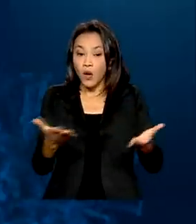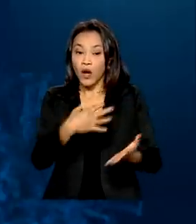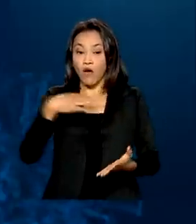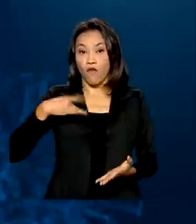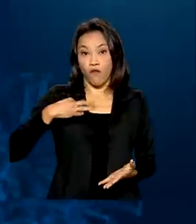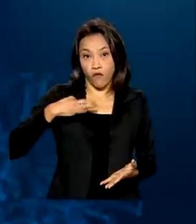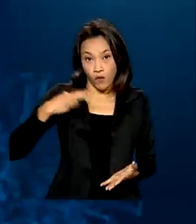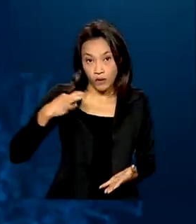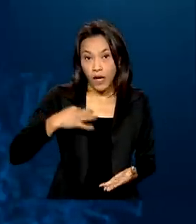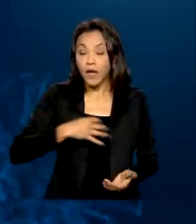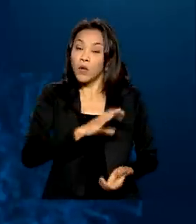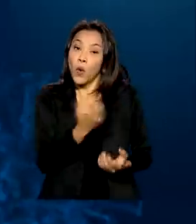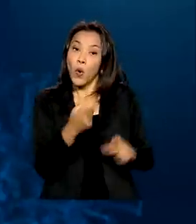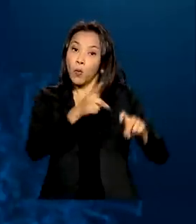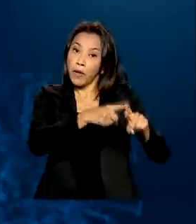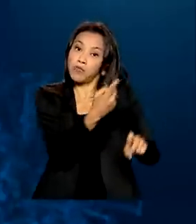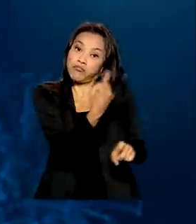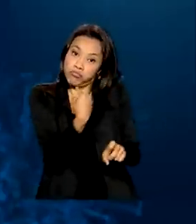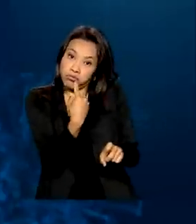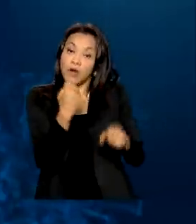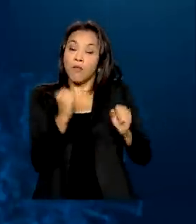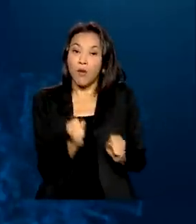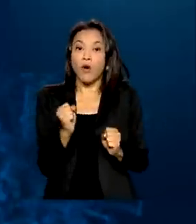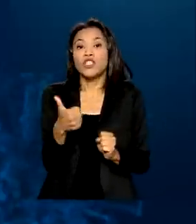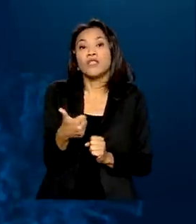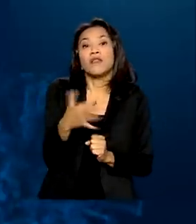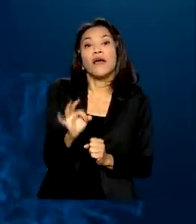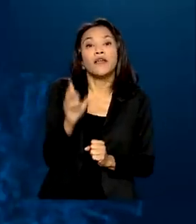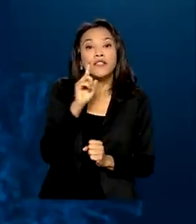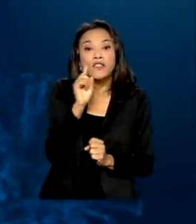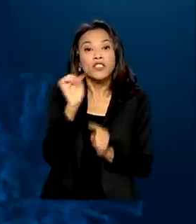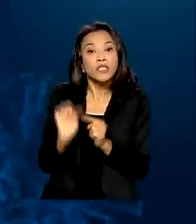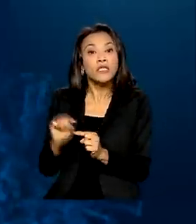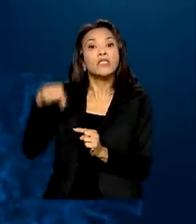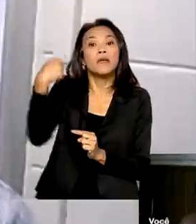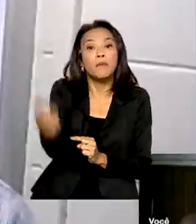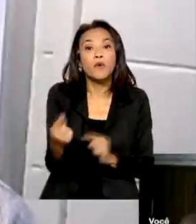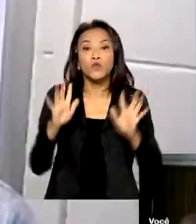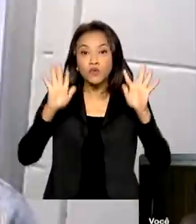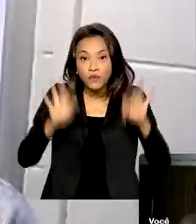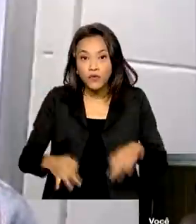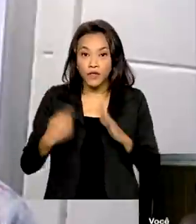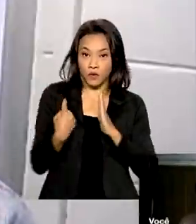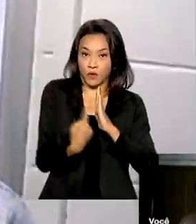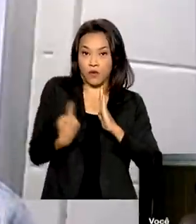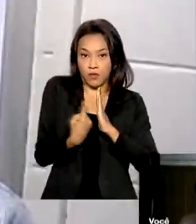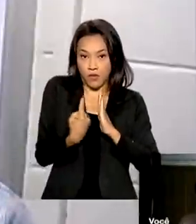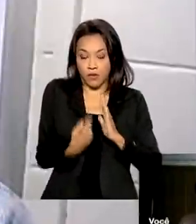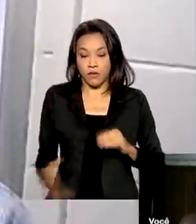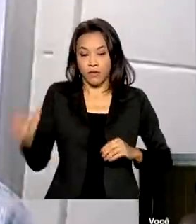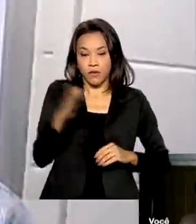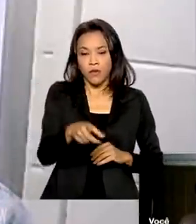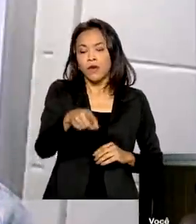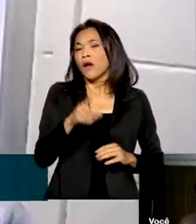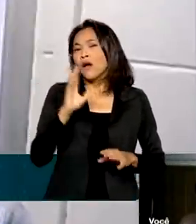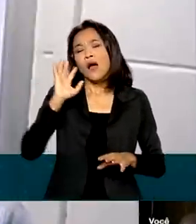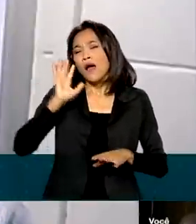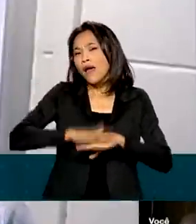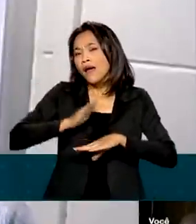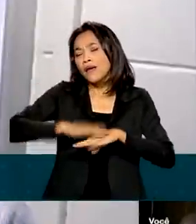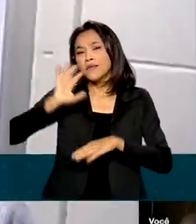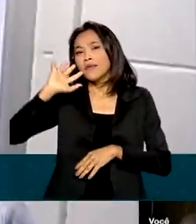determinação médica pode doar sangue 10 dias após o fim do isolamento. A base para essa decisão, na realidade,